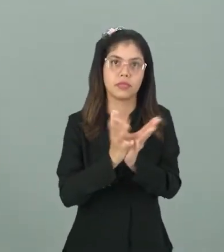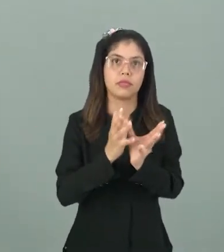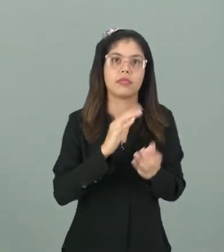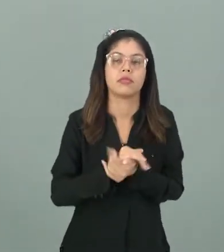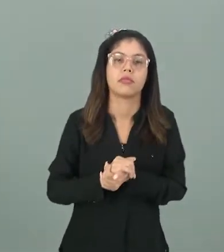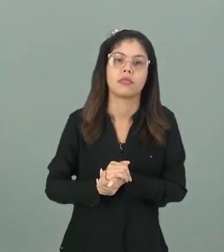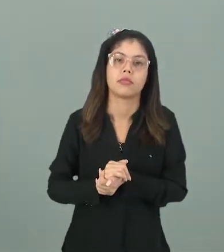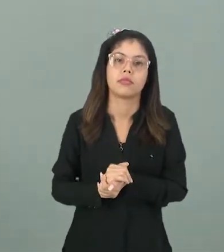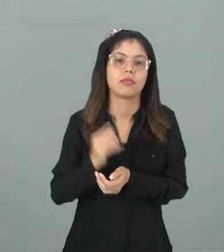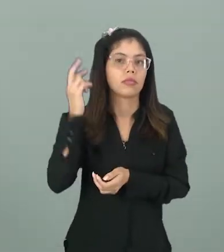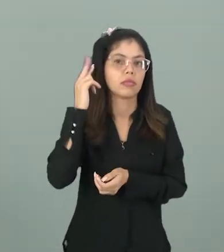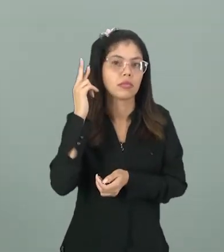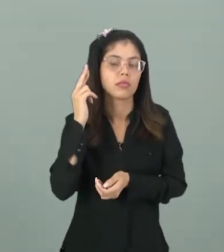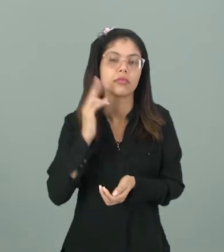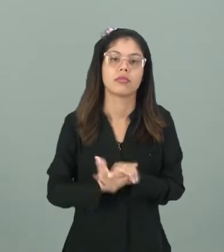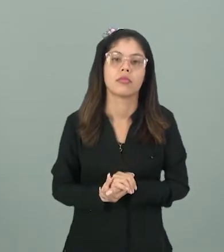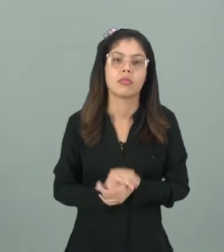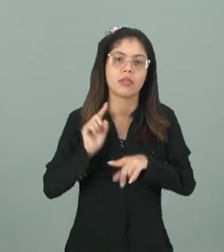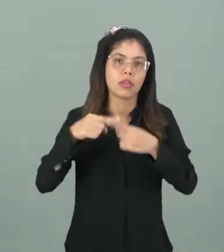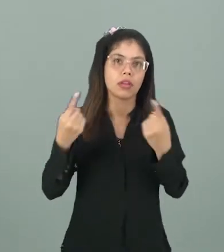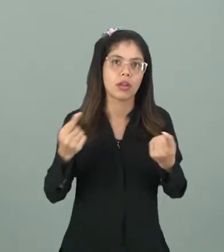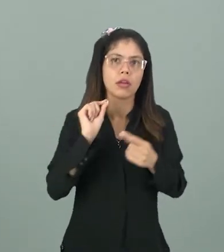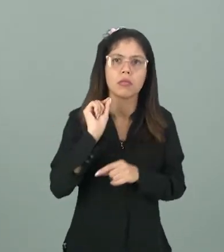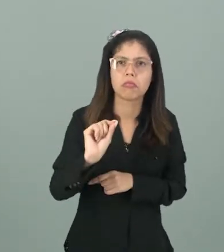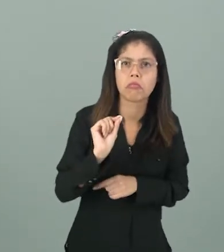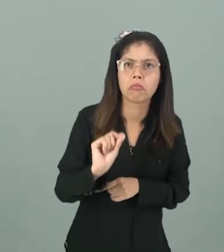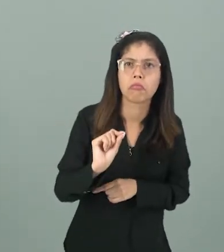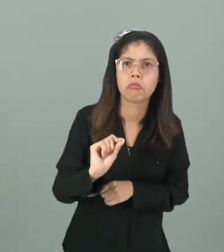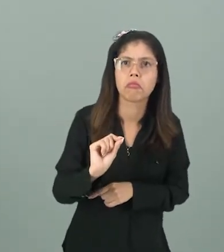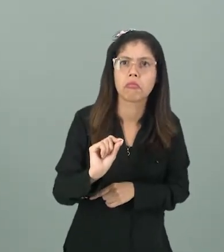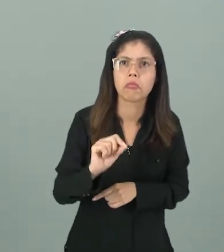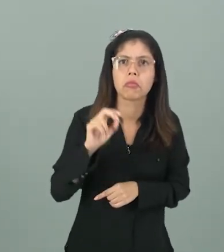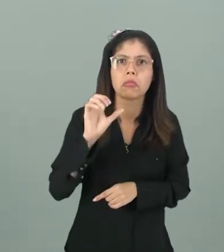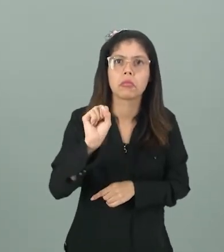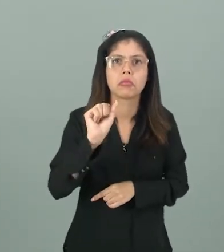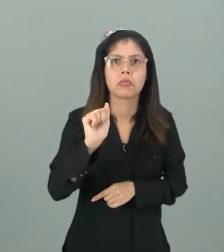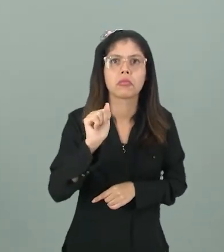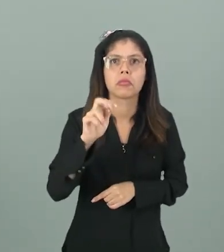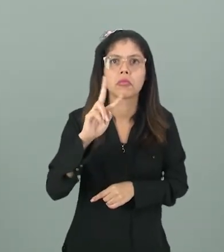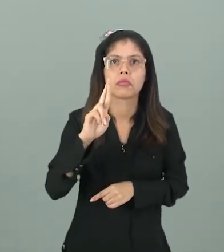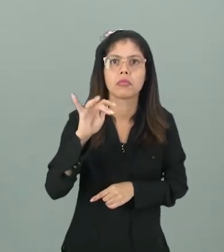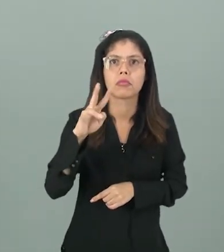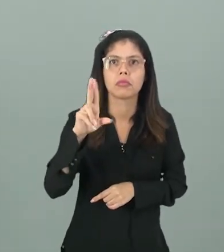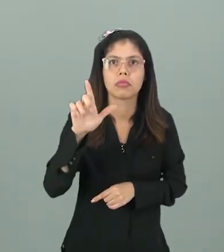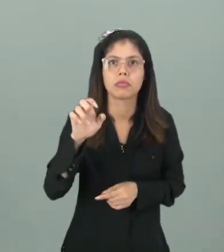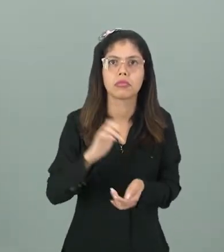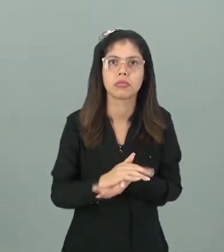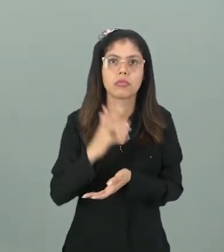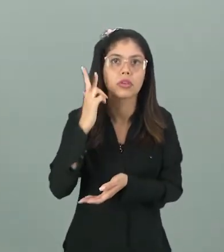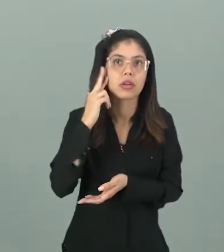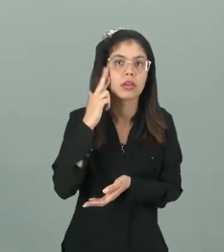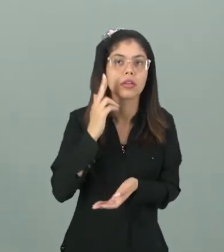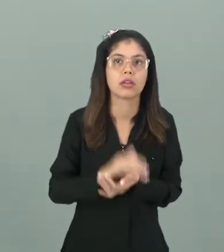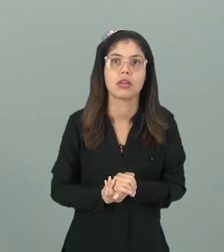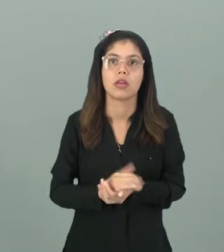satélites naturais. Mas o que são esses satélites naturais, no fim das contas? Eles são corpos celestes que